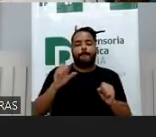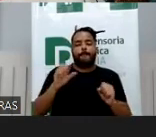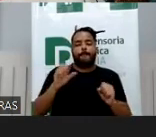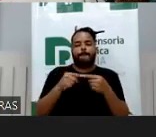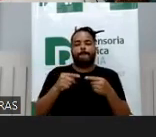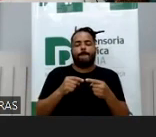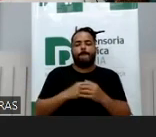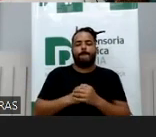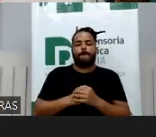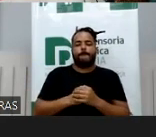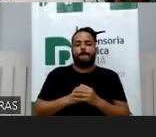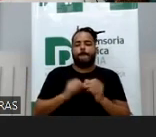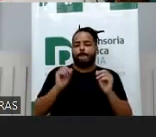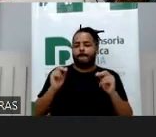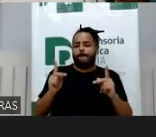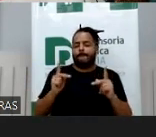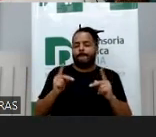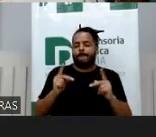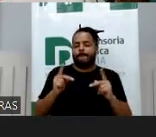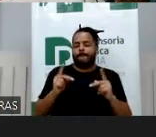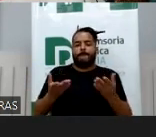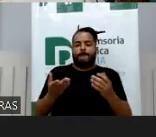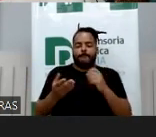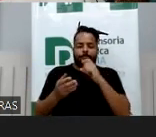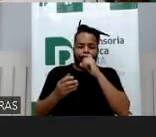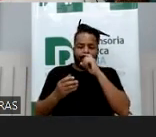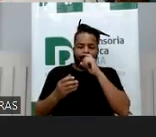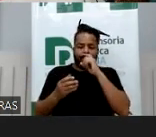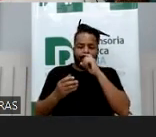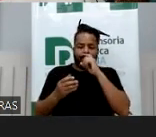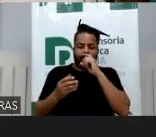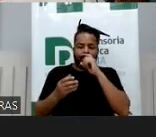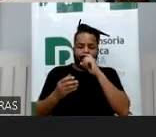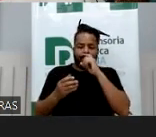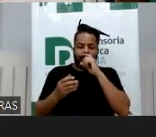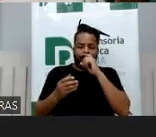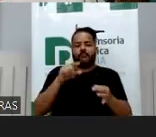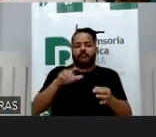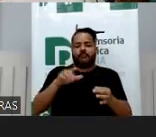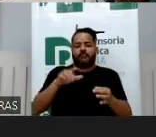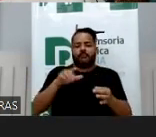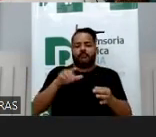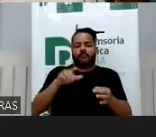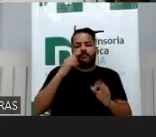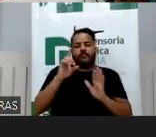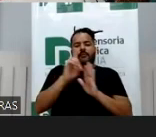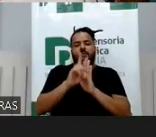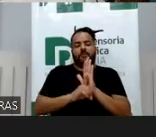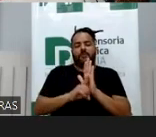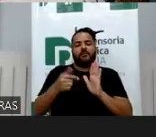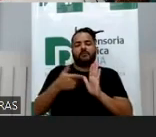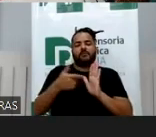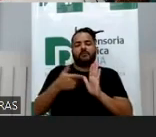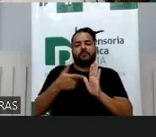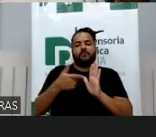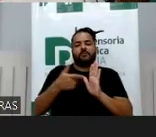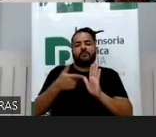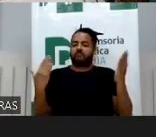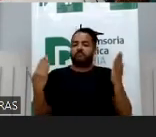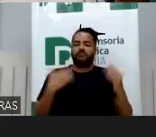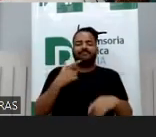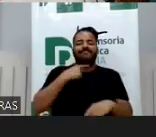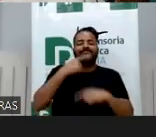bom? As consequências e o uso que vai se fazer disso, a gente precisa seguir debatendo, mas que tem enquadramento legal possível, não tenho dúvida, ok?